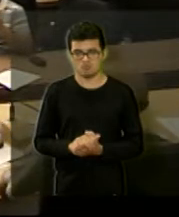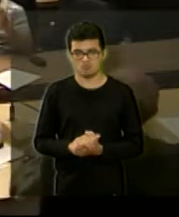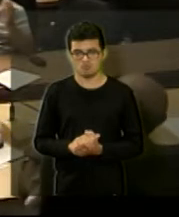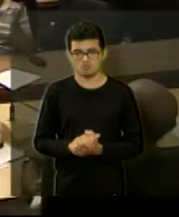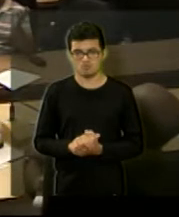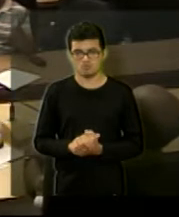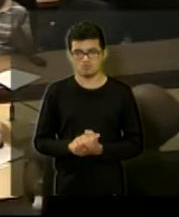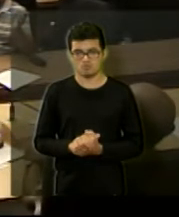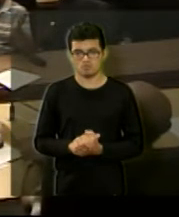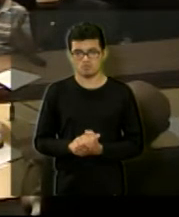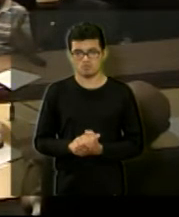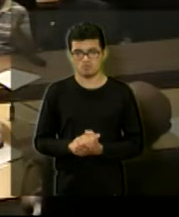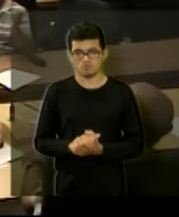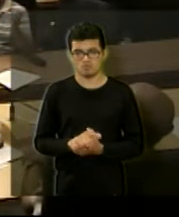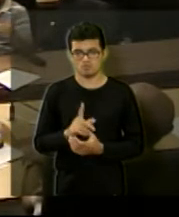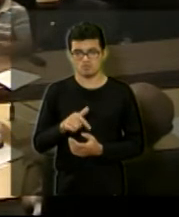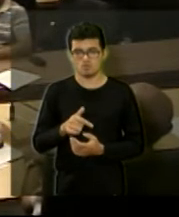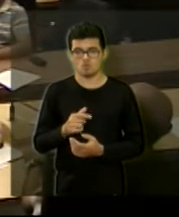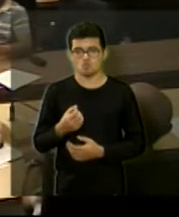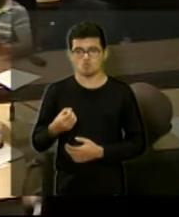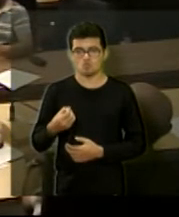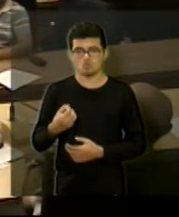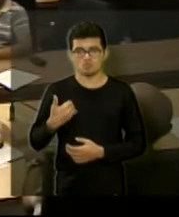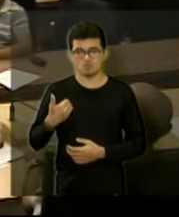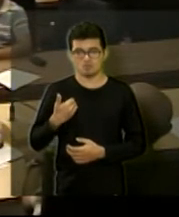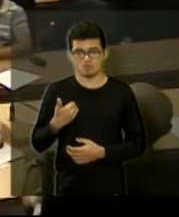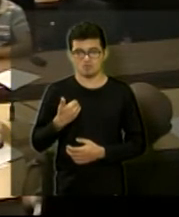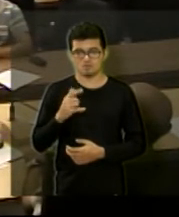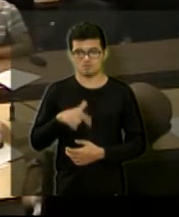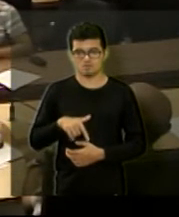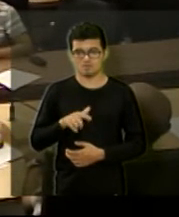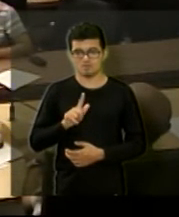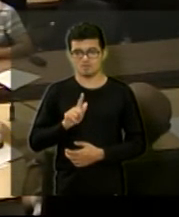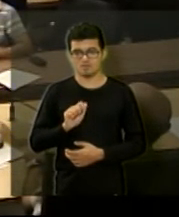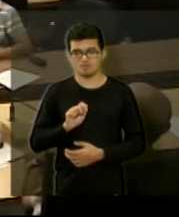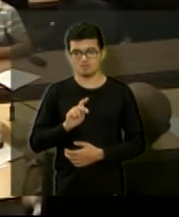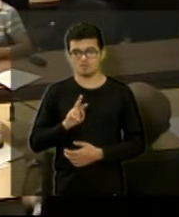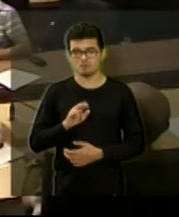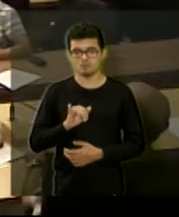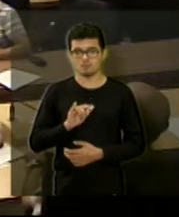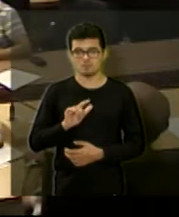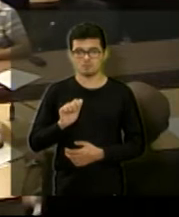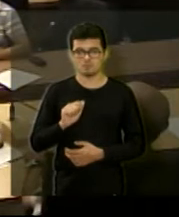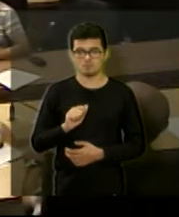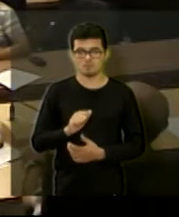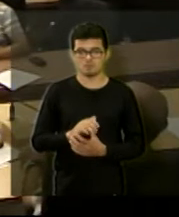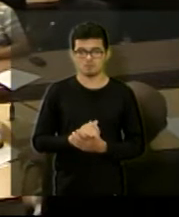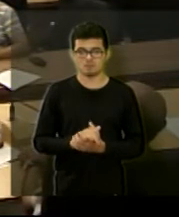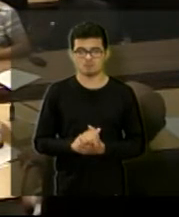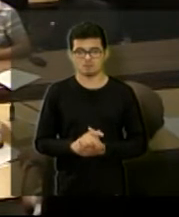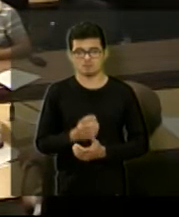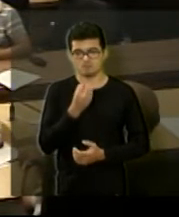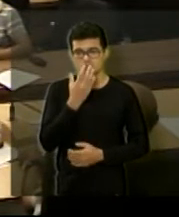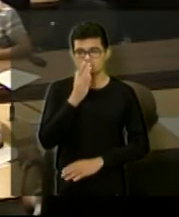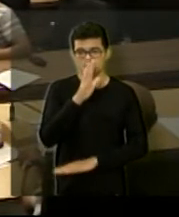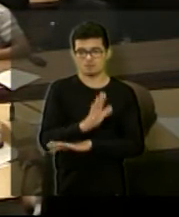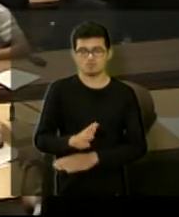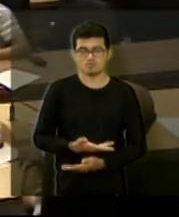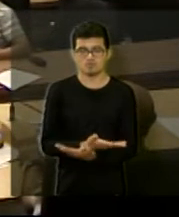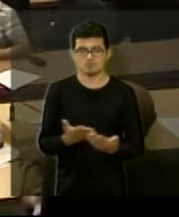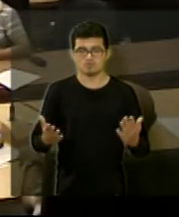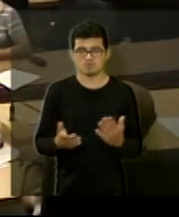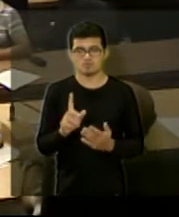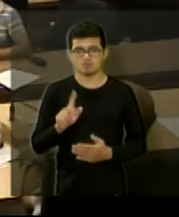favor não sou o mais novo de idade a Gabriela é mais nova boa tarde a todos presidente Dona Ize os